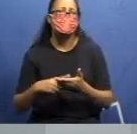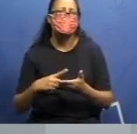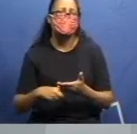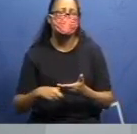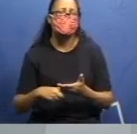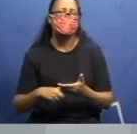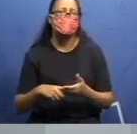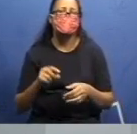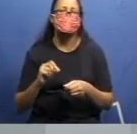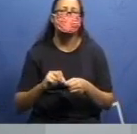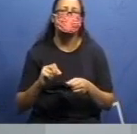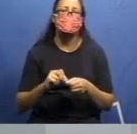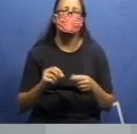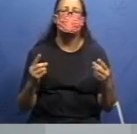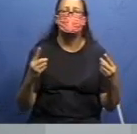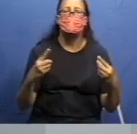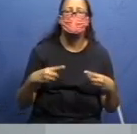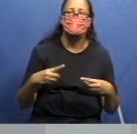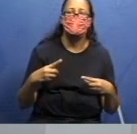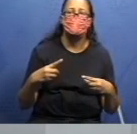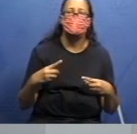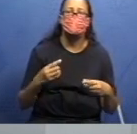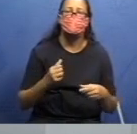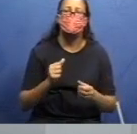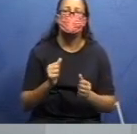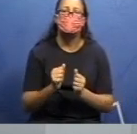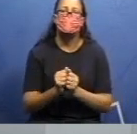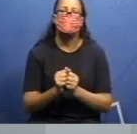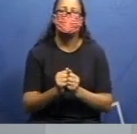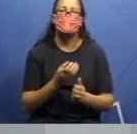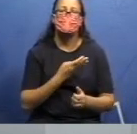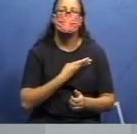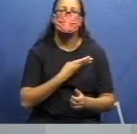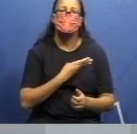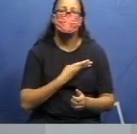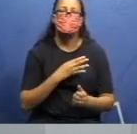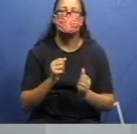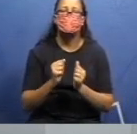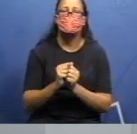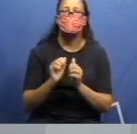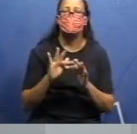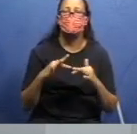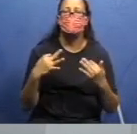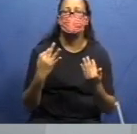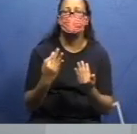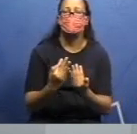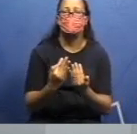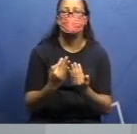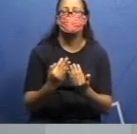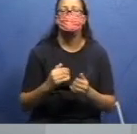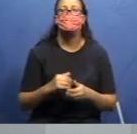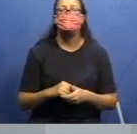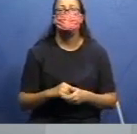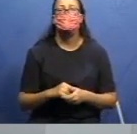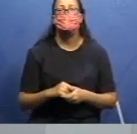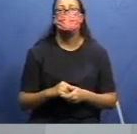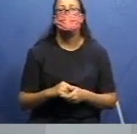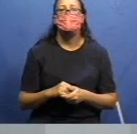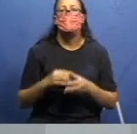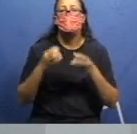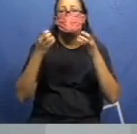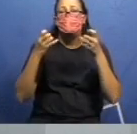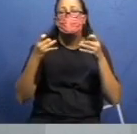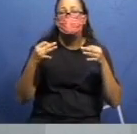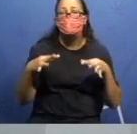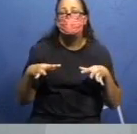sempre um desafio com os nossos amigos, com os nossos pais e com a nossa família. Tudo bem? Então, eu vou explicar primeiro como vão